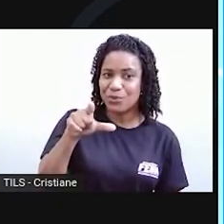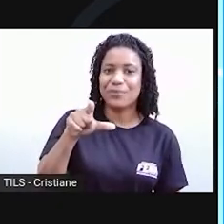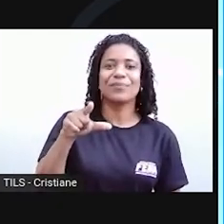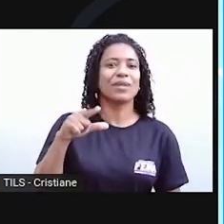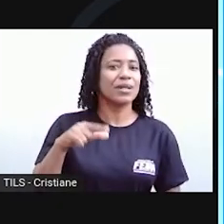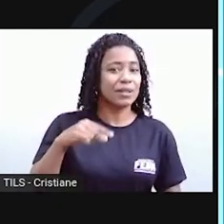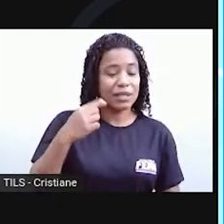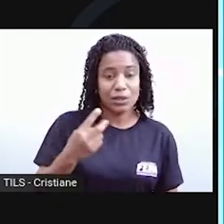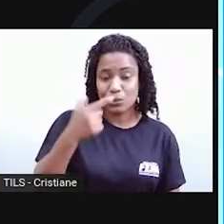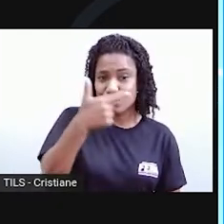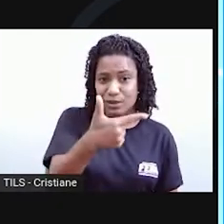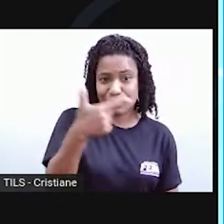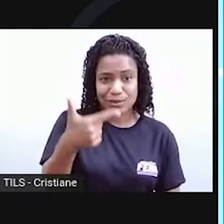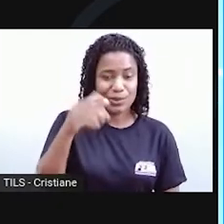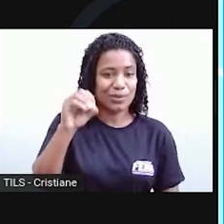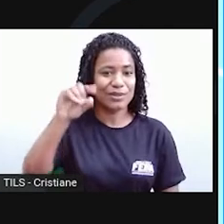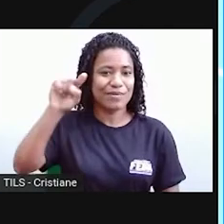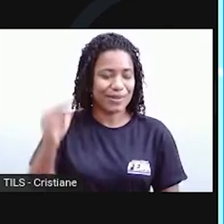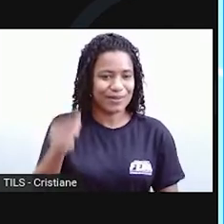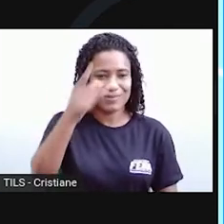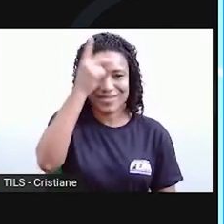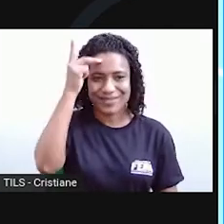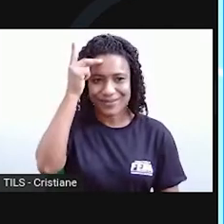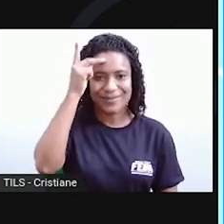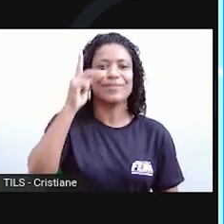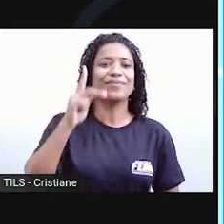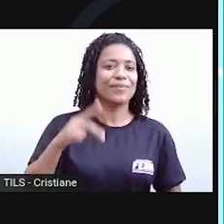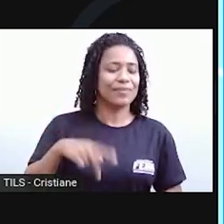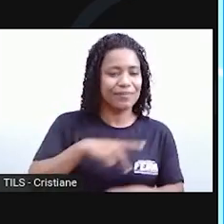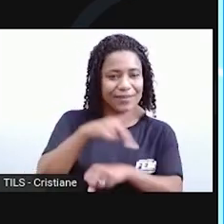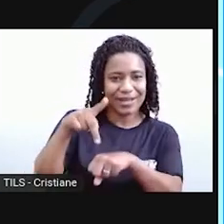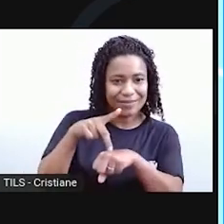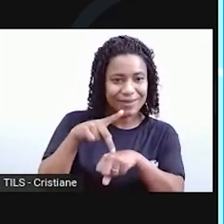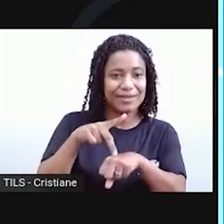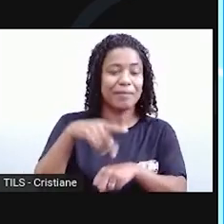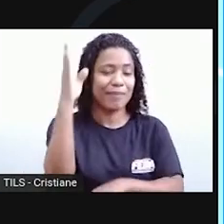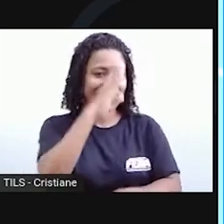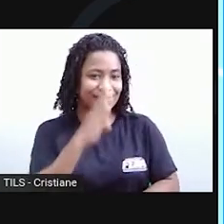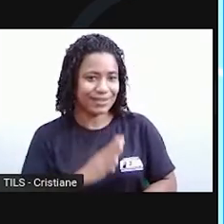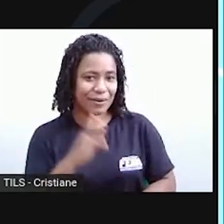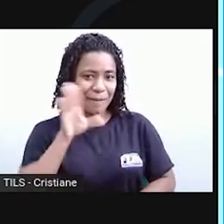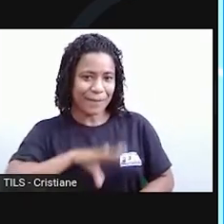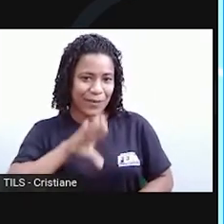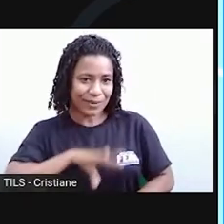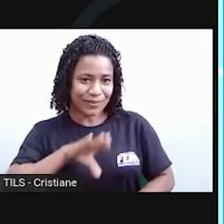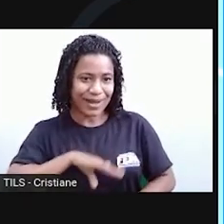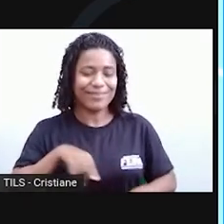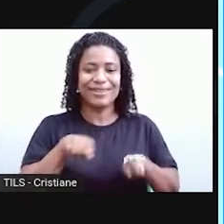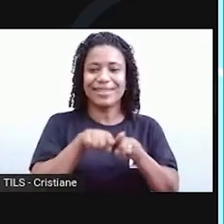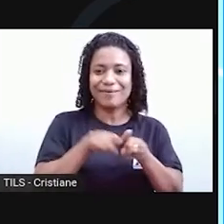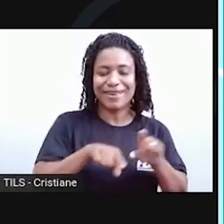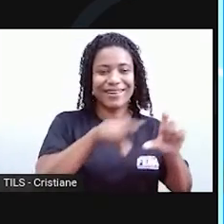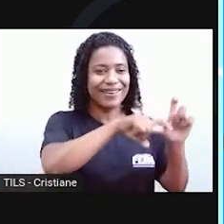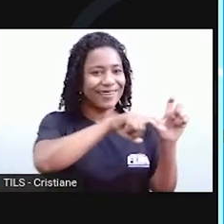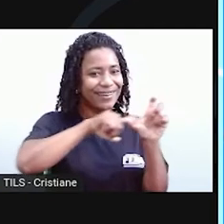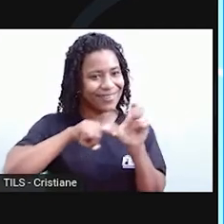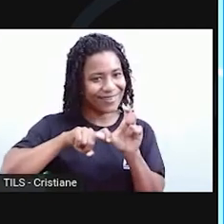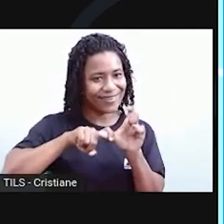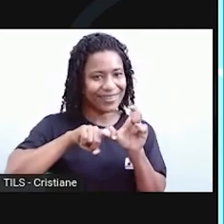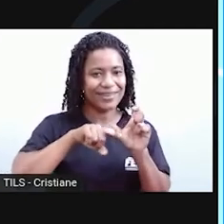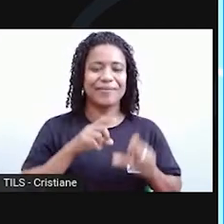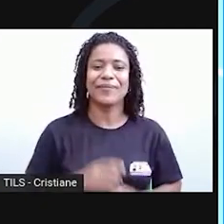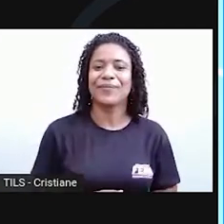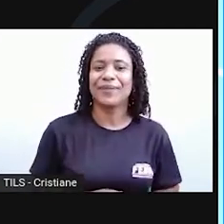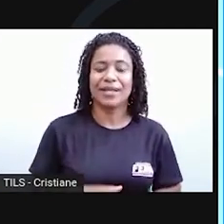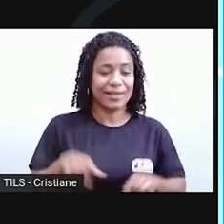202 milhões de pessoas em países como Brasil, Portugal e Angola. No quinto lugar está o